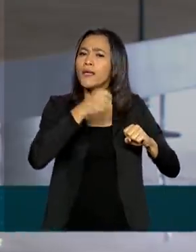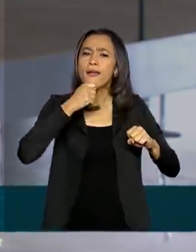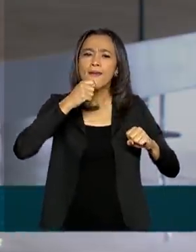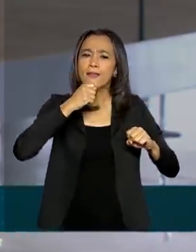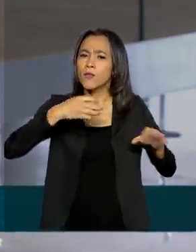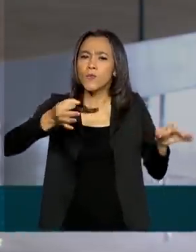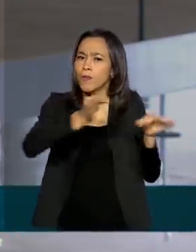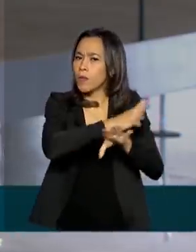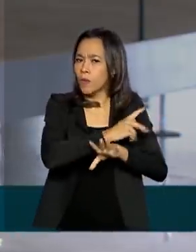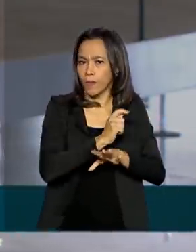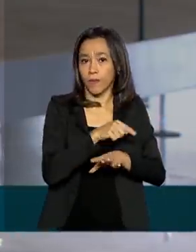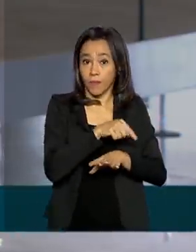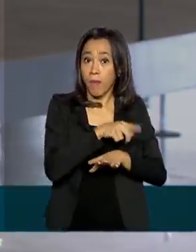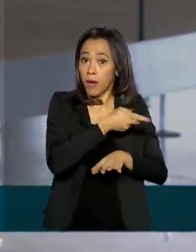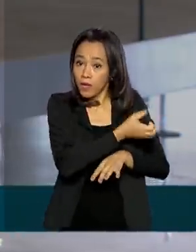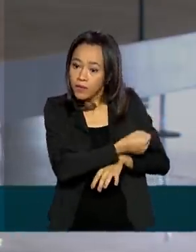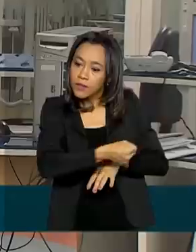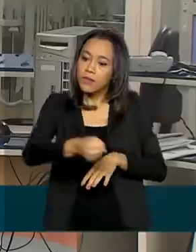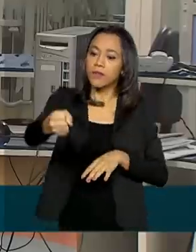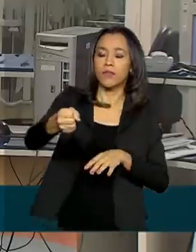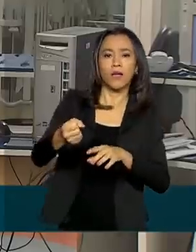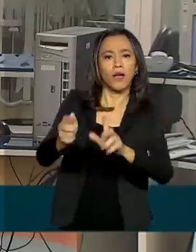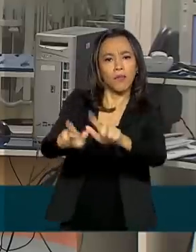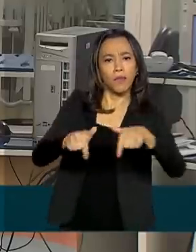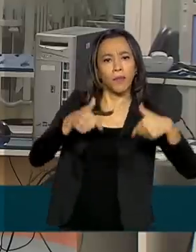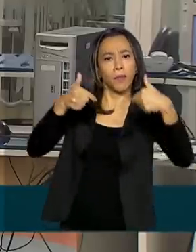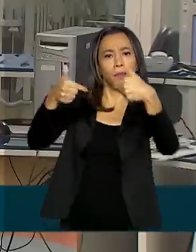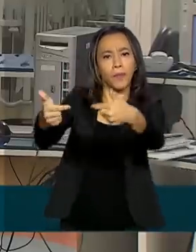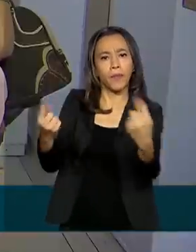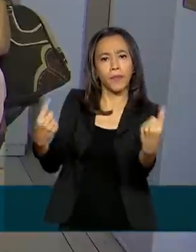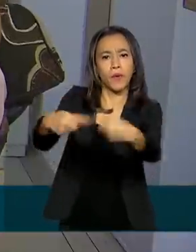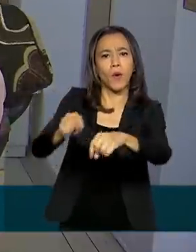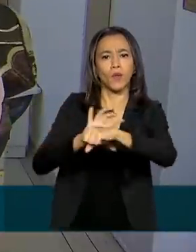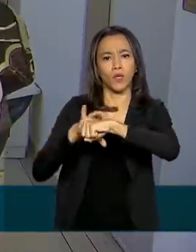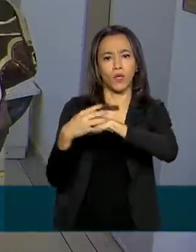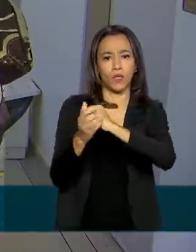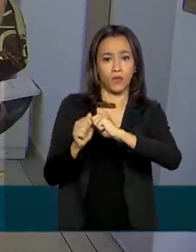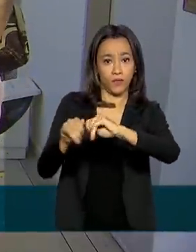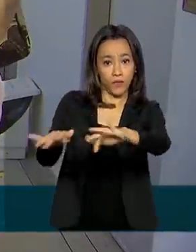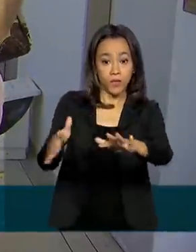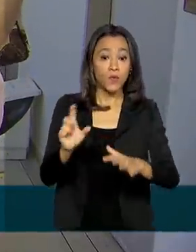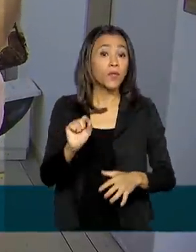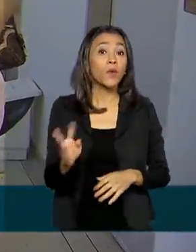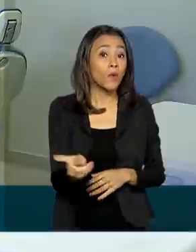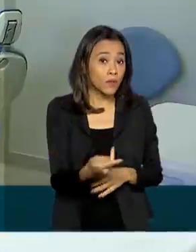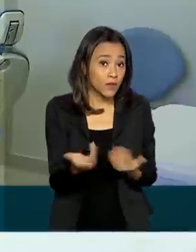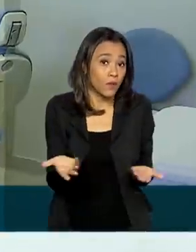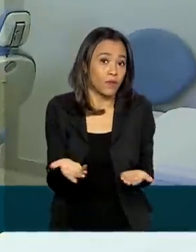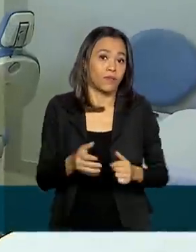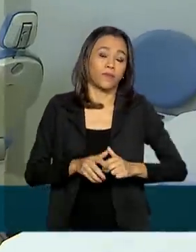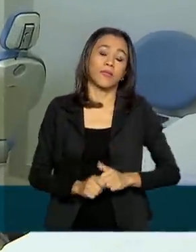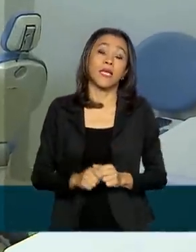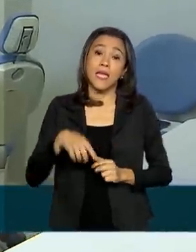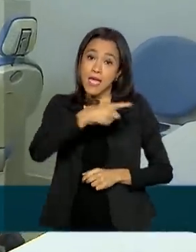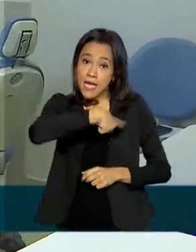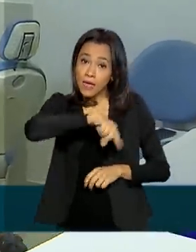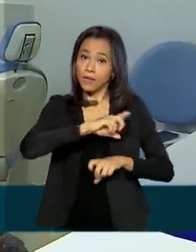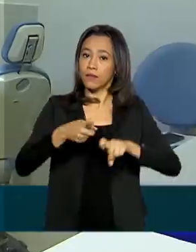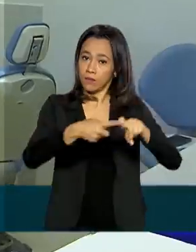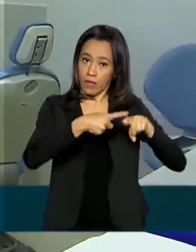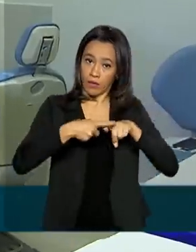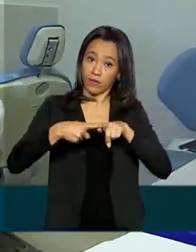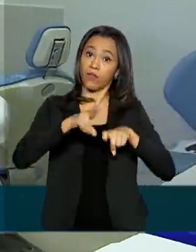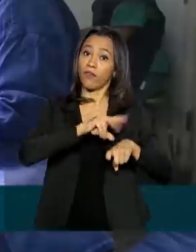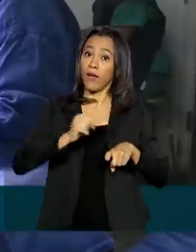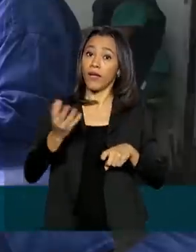especializações, para atuar no combate ao novo coronavírus. E agora, que está acontecendo? Esses médicos residentes vão